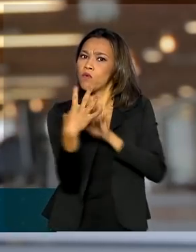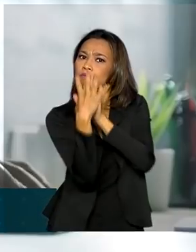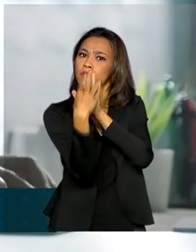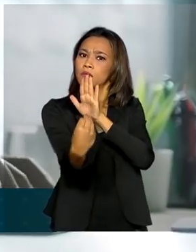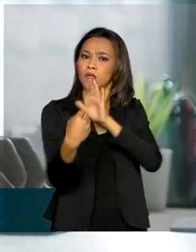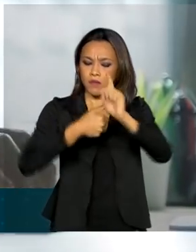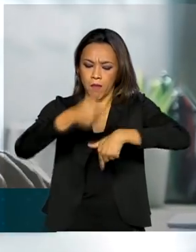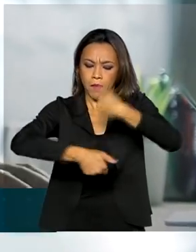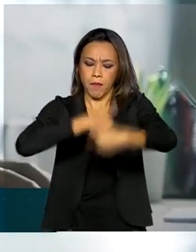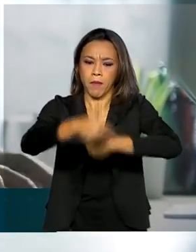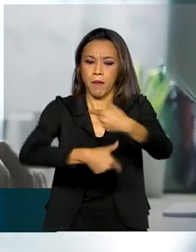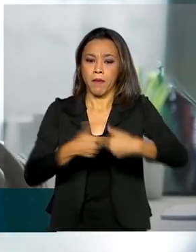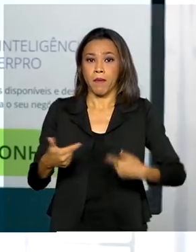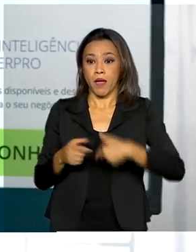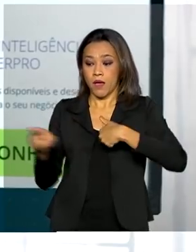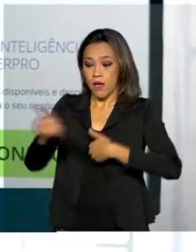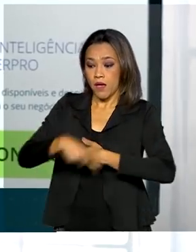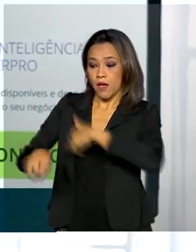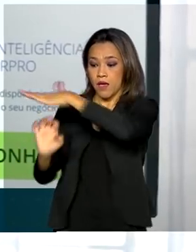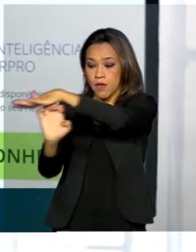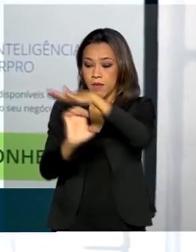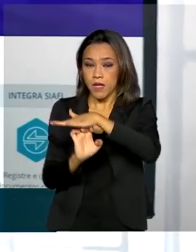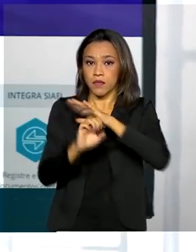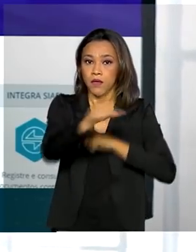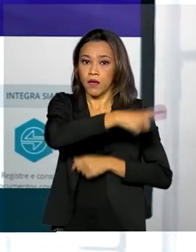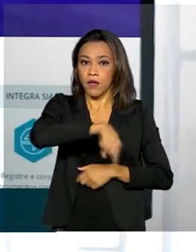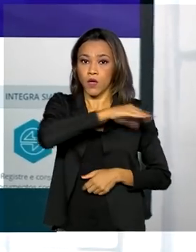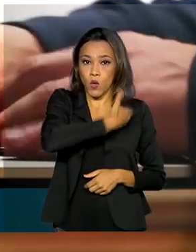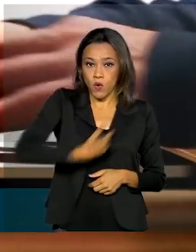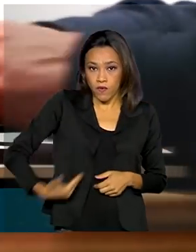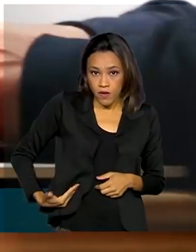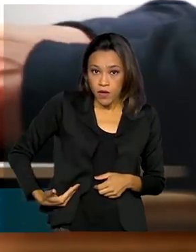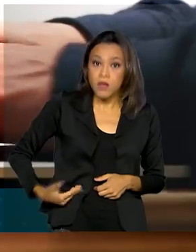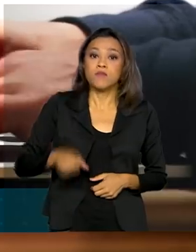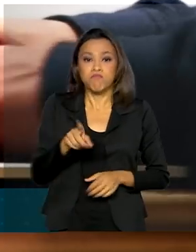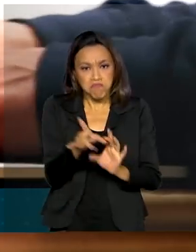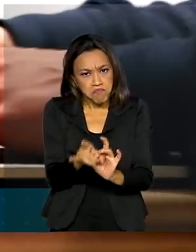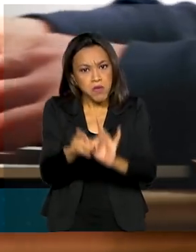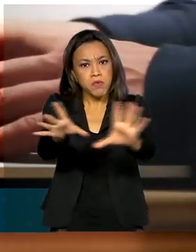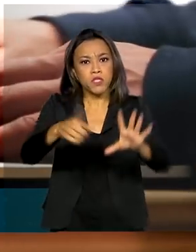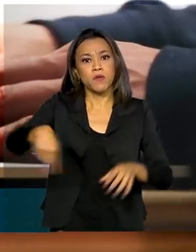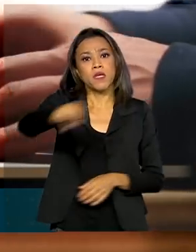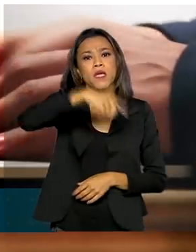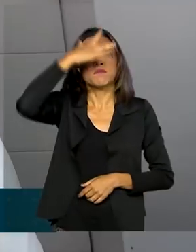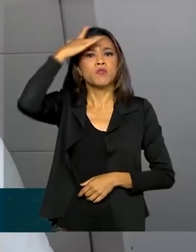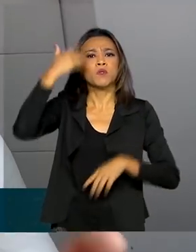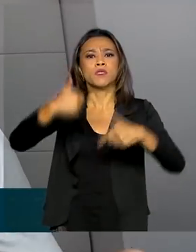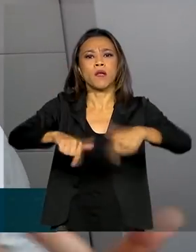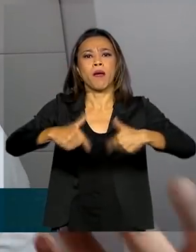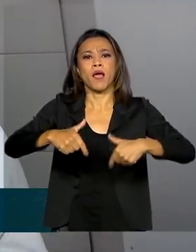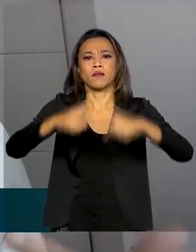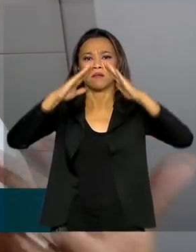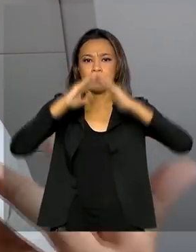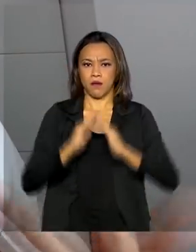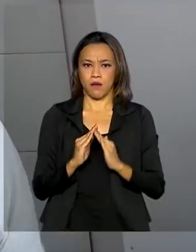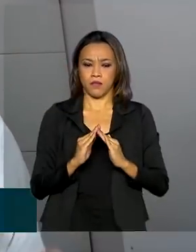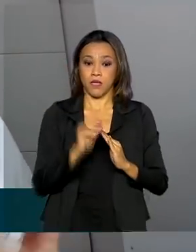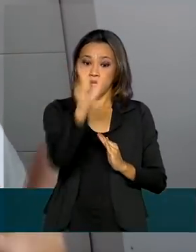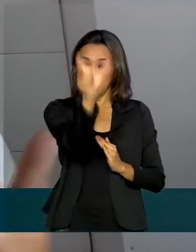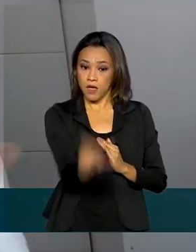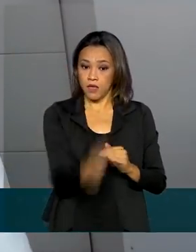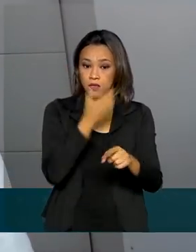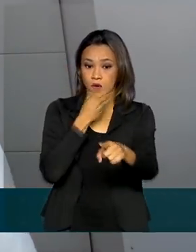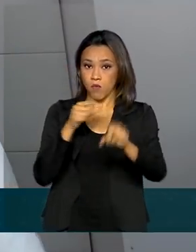de trabalho. Empresas e órgãos públicos passaram a permitir que os trabalhadores atuassem de casa. Para o servidor público